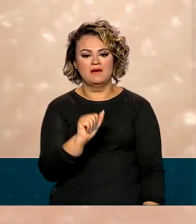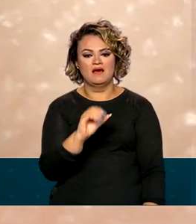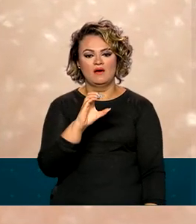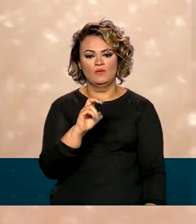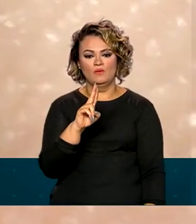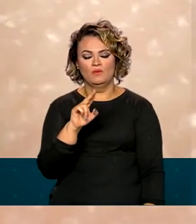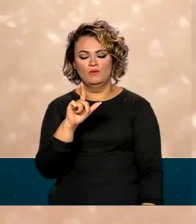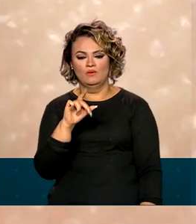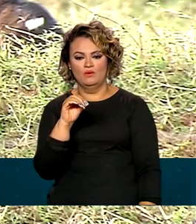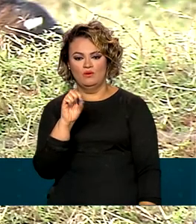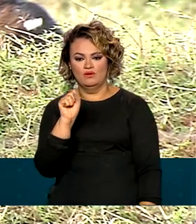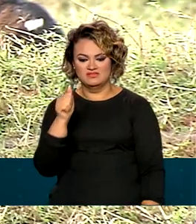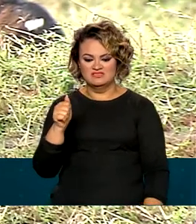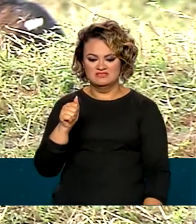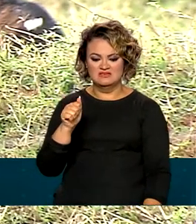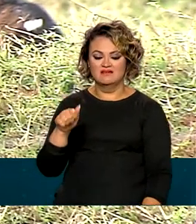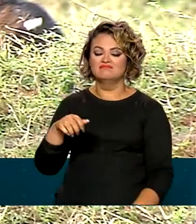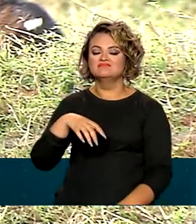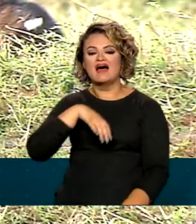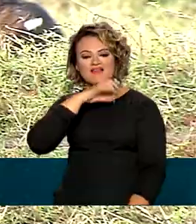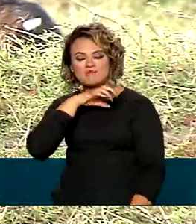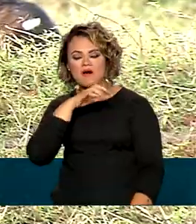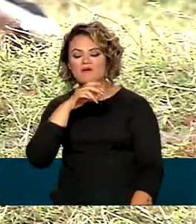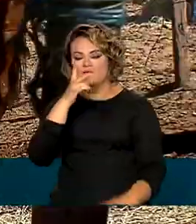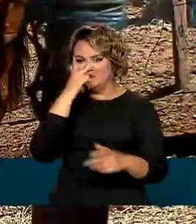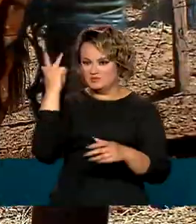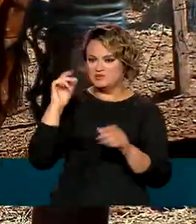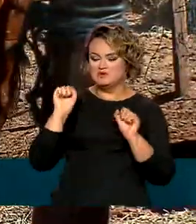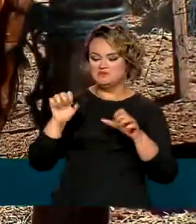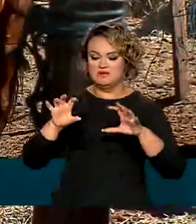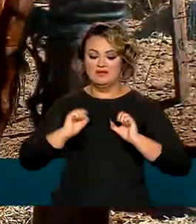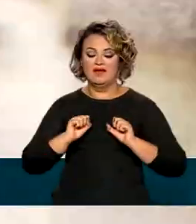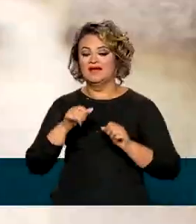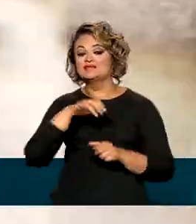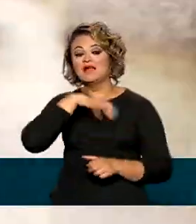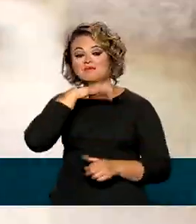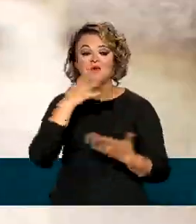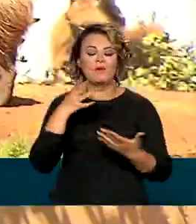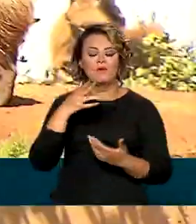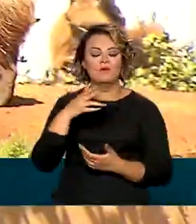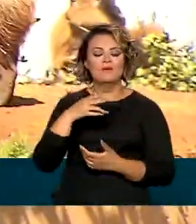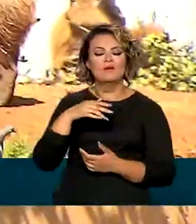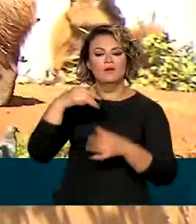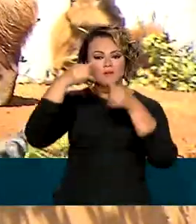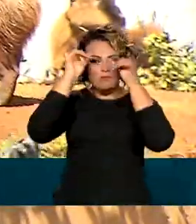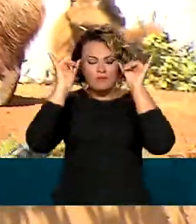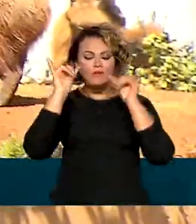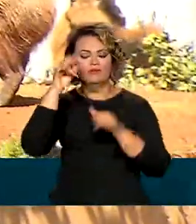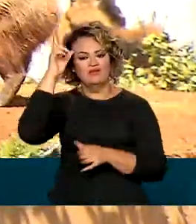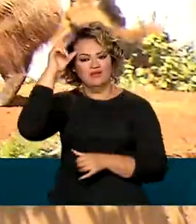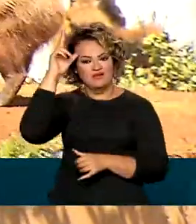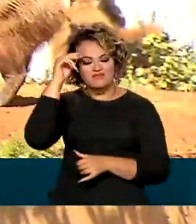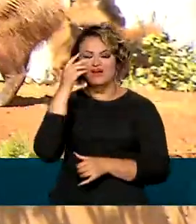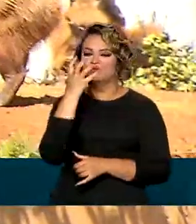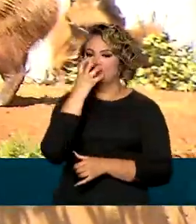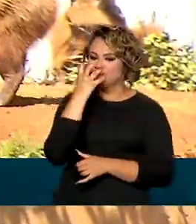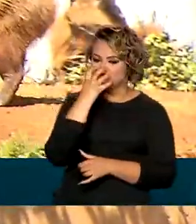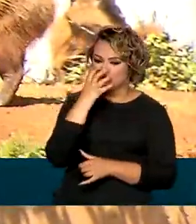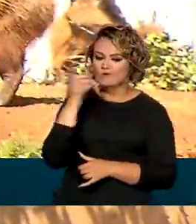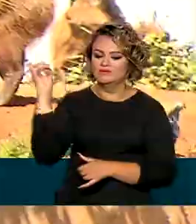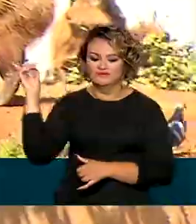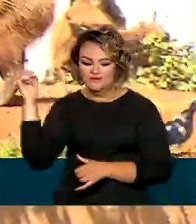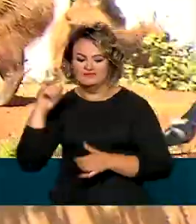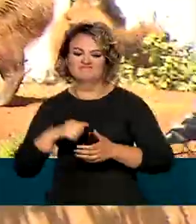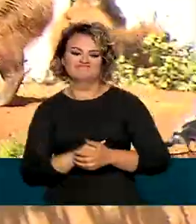se hospedam em humanos e animais, como bois, cavalos, cães e capivaras. O Ministério da Saúde